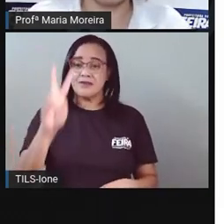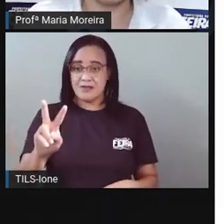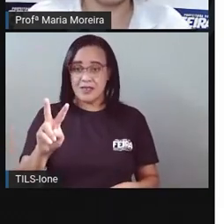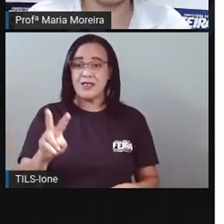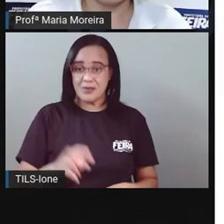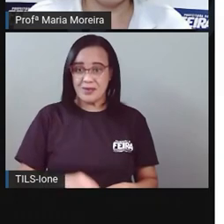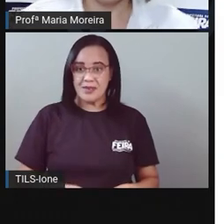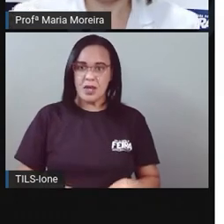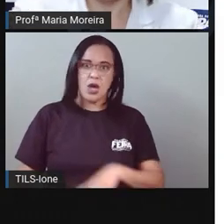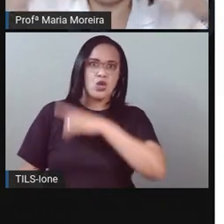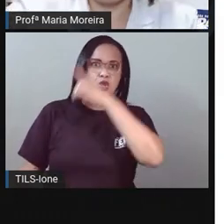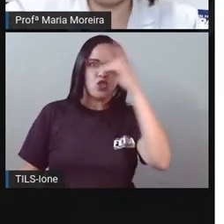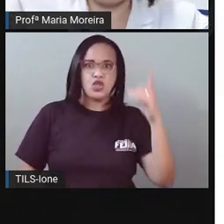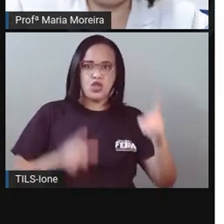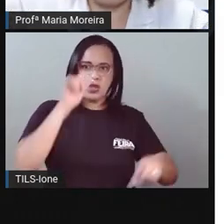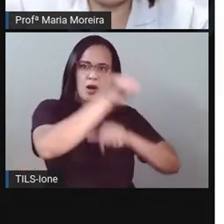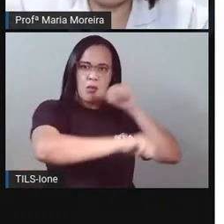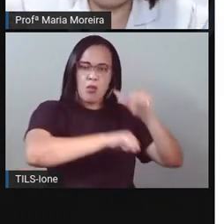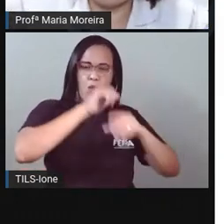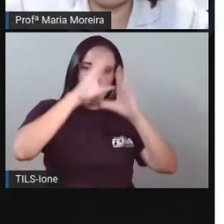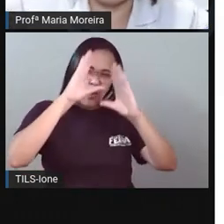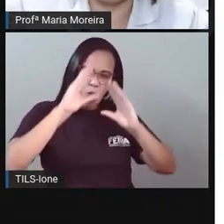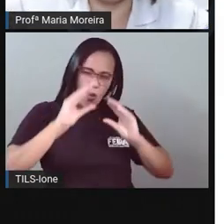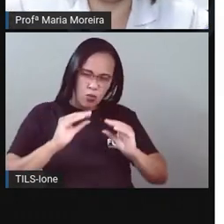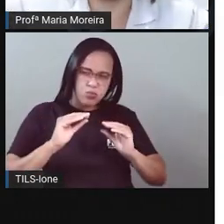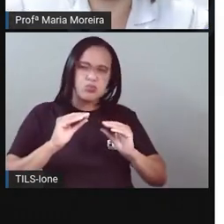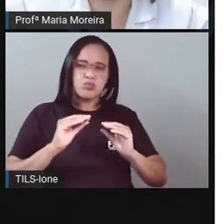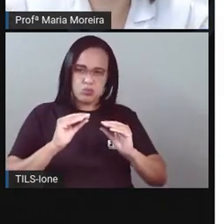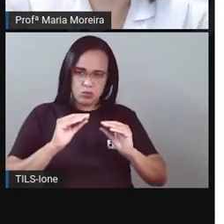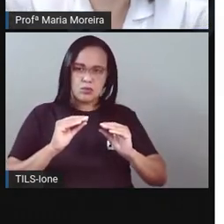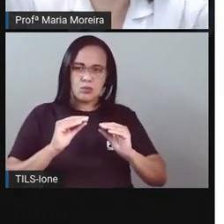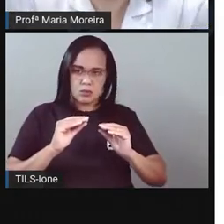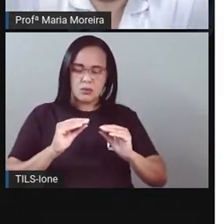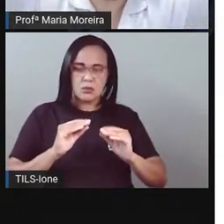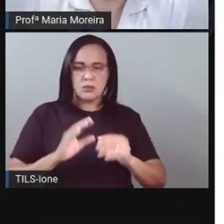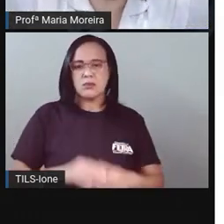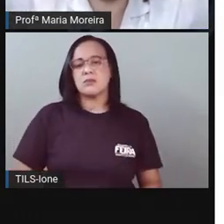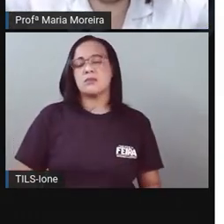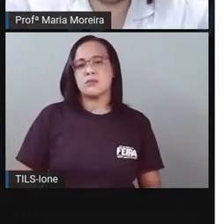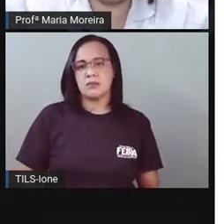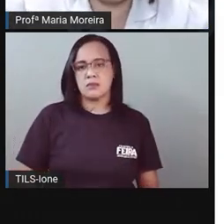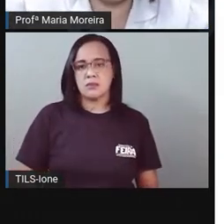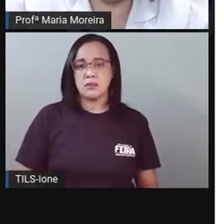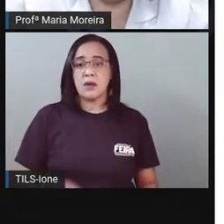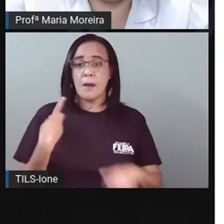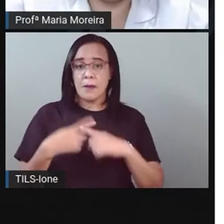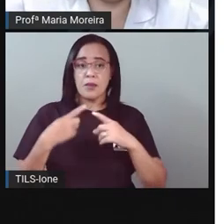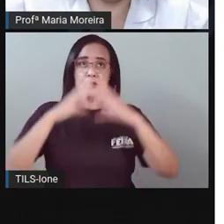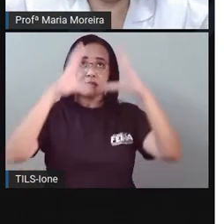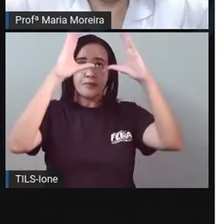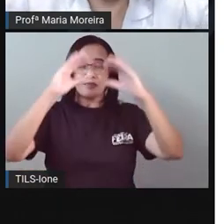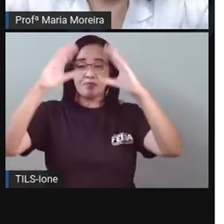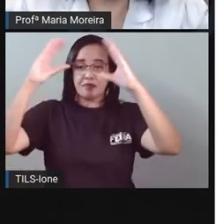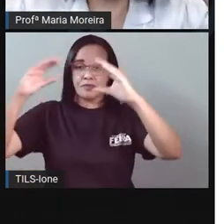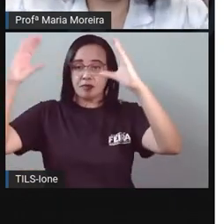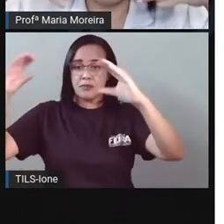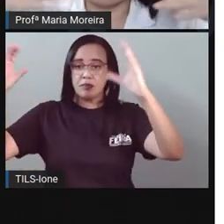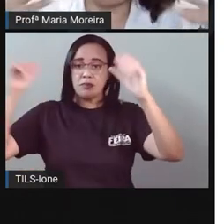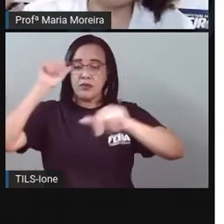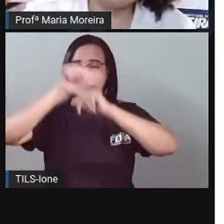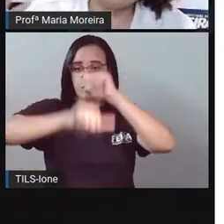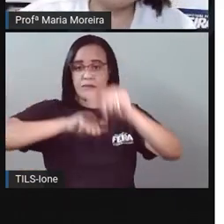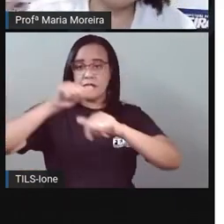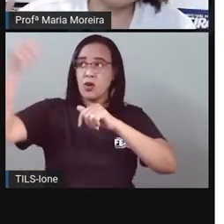noite Que aí o homem poluiu Tanto que as nuvens Né? Ficaram A poluição ficou presa ali E o